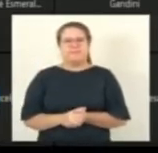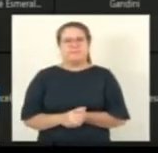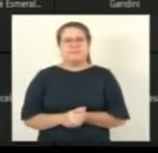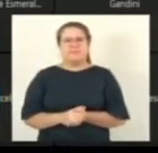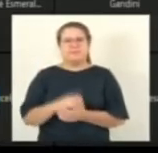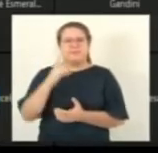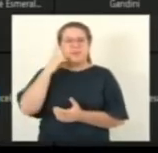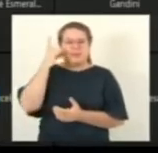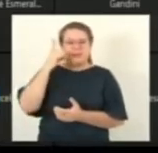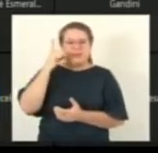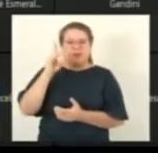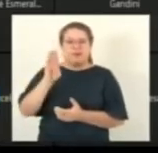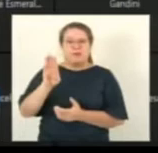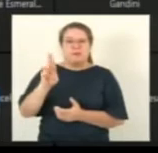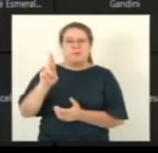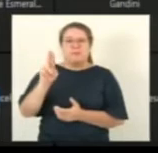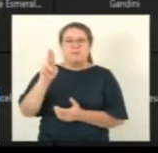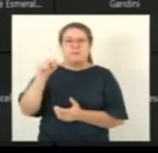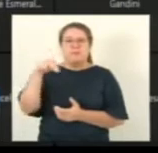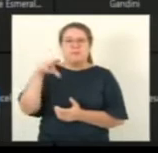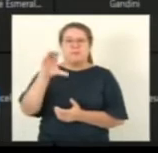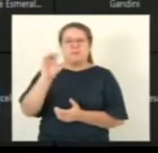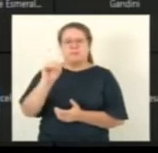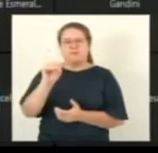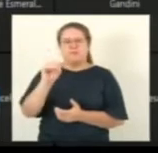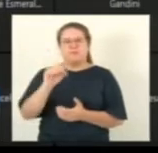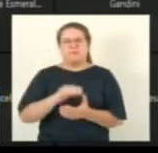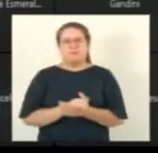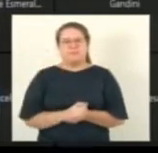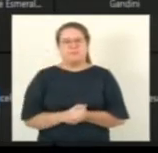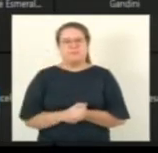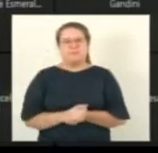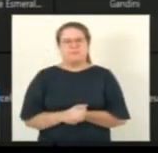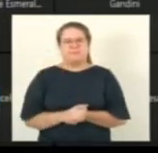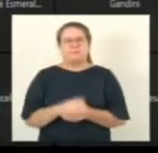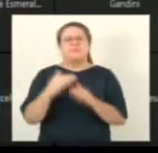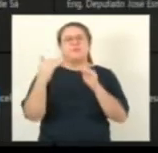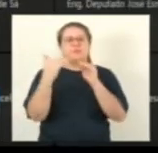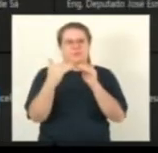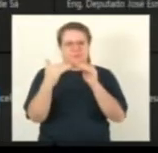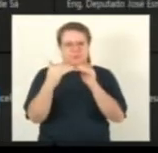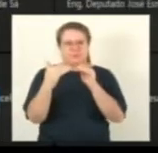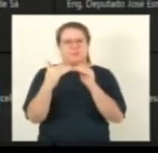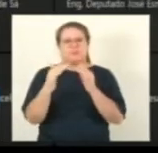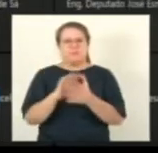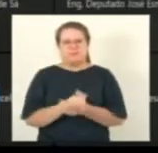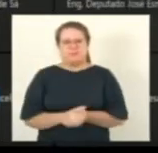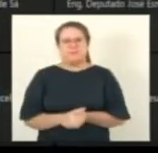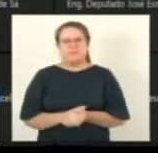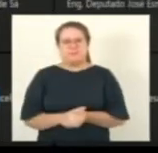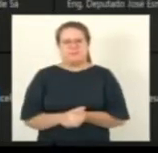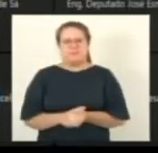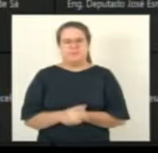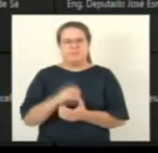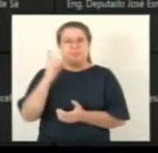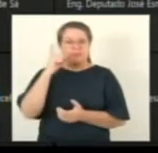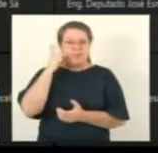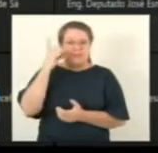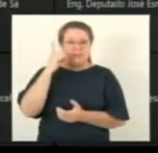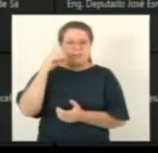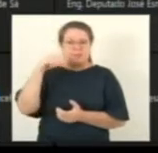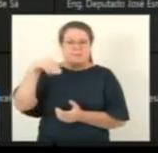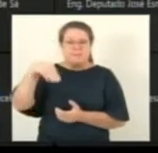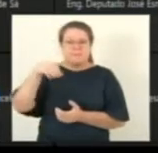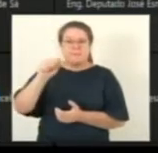deputado Bruno Lamas deputado deputado relator deputado Marcos